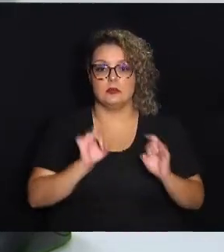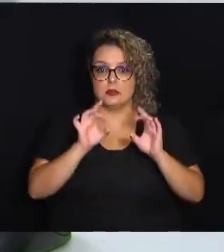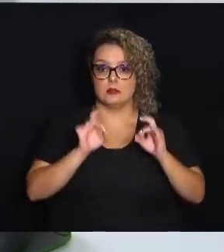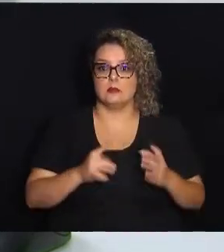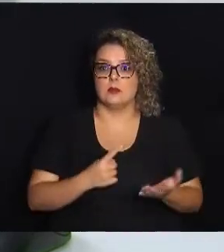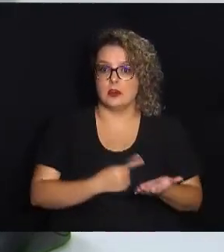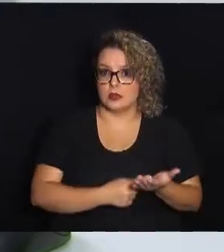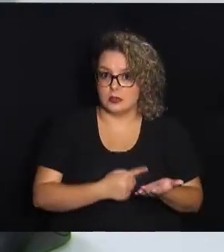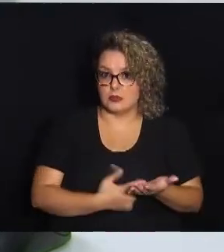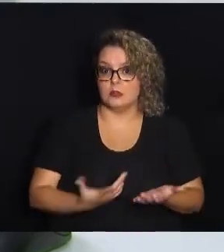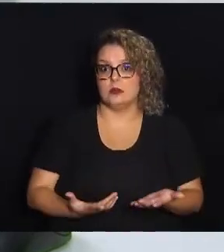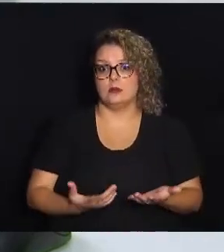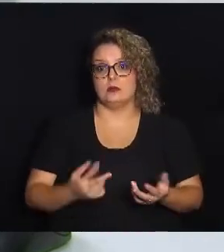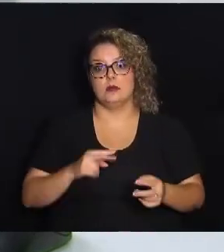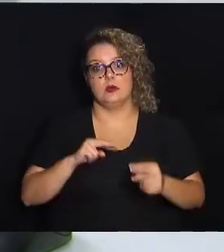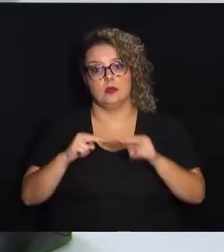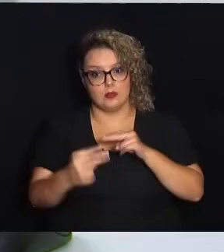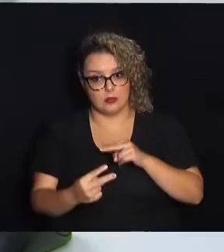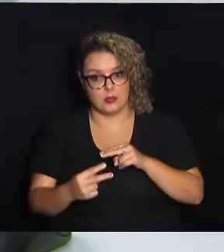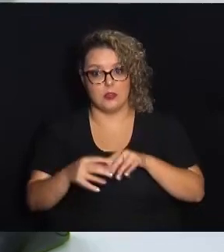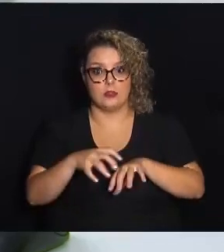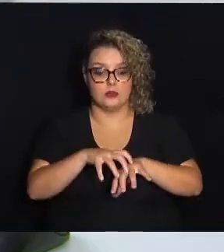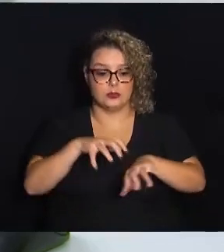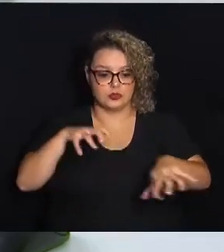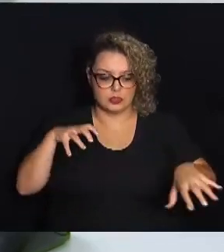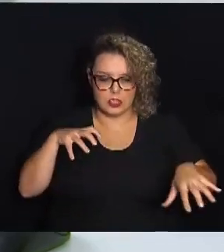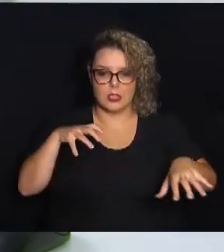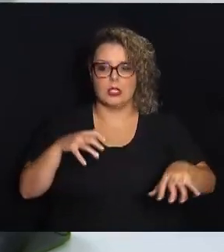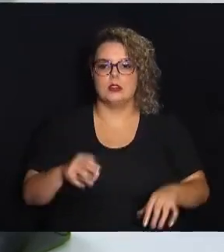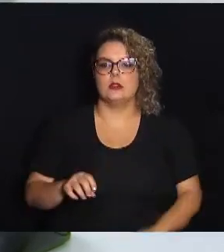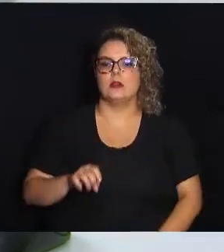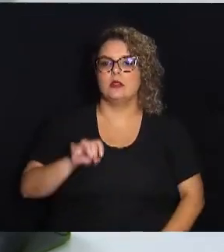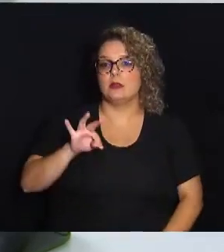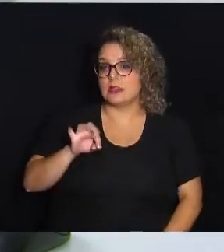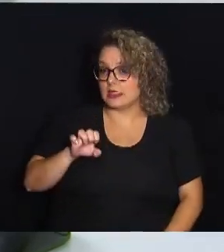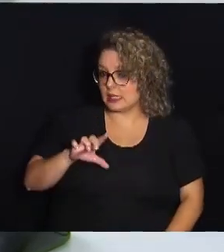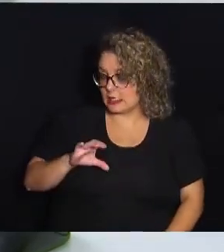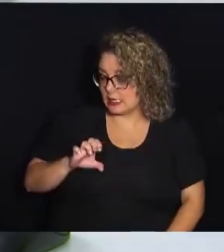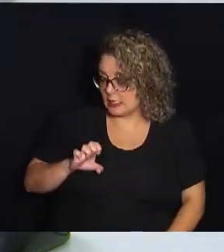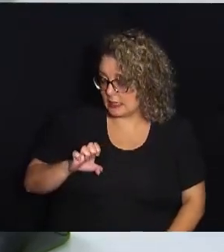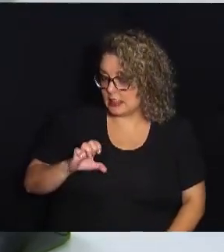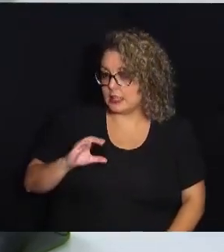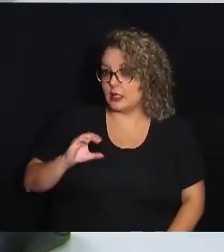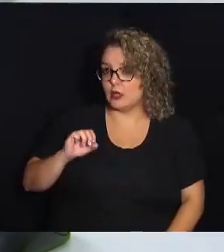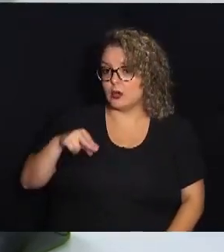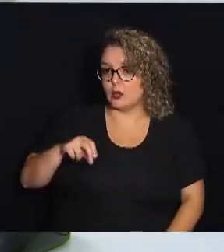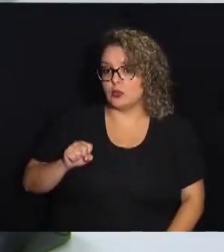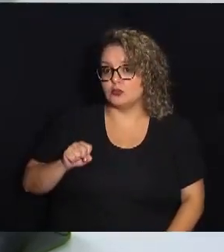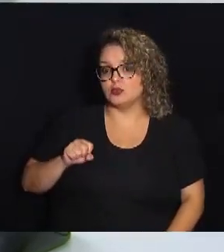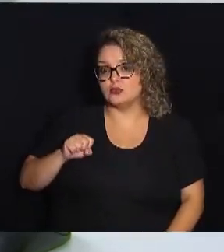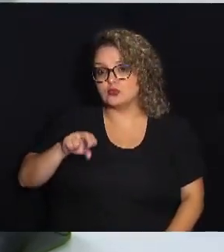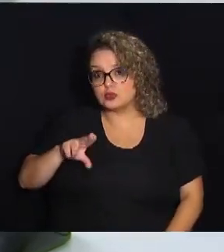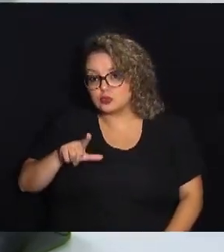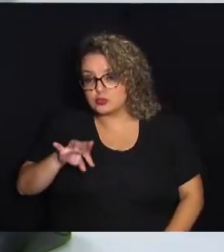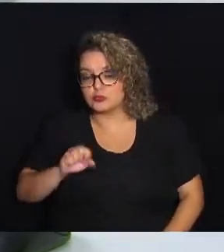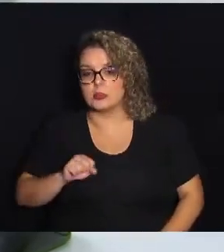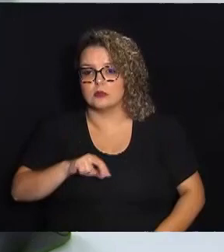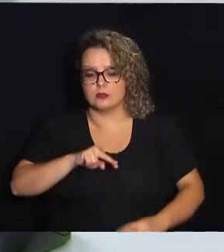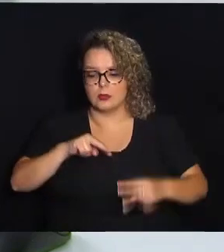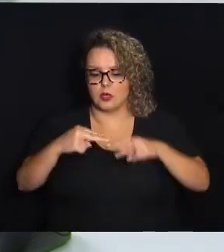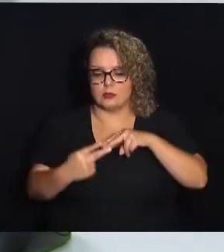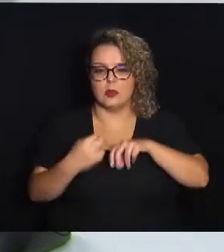especialista, já fazerem um primeiro atendimento na via digital de maneira remota. Então, essa teleconsulta é uma